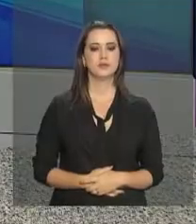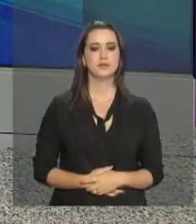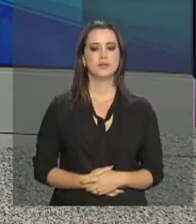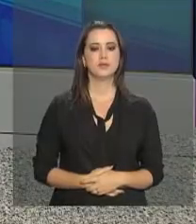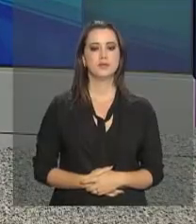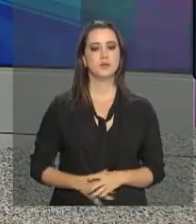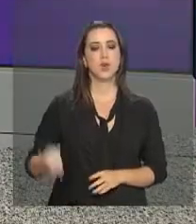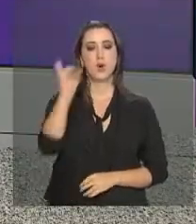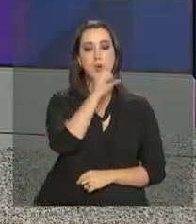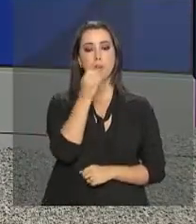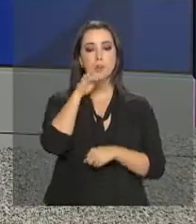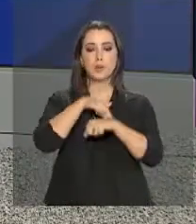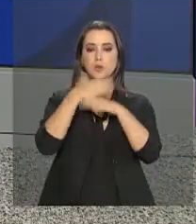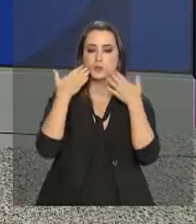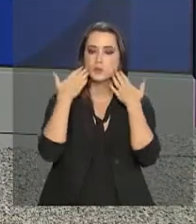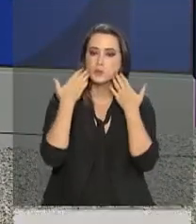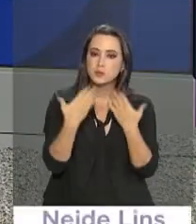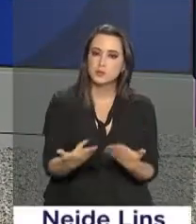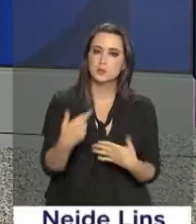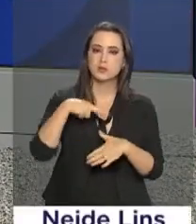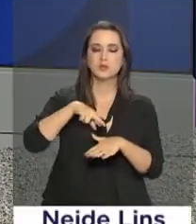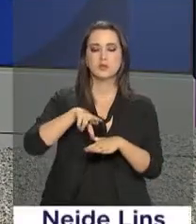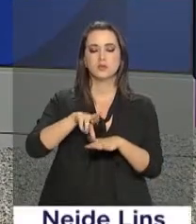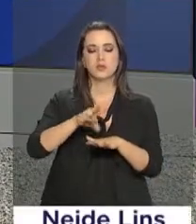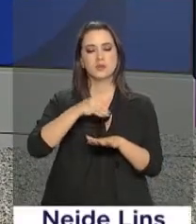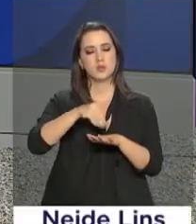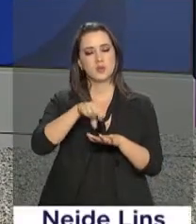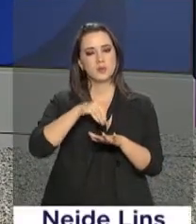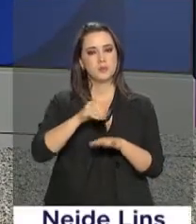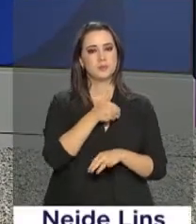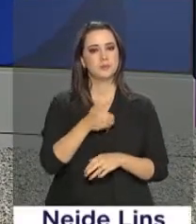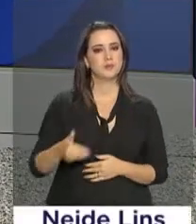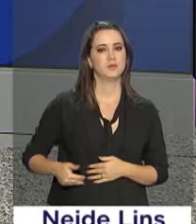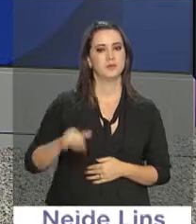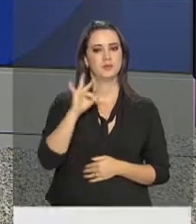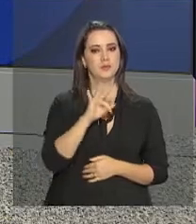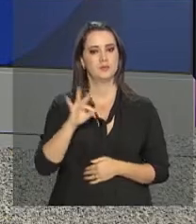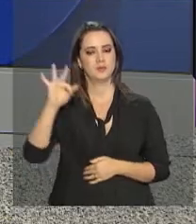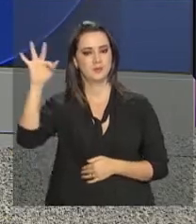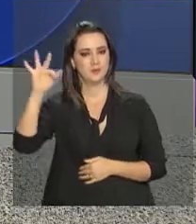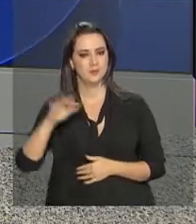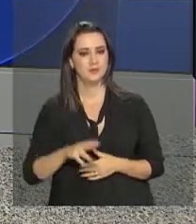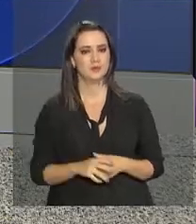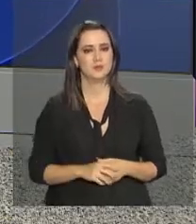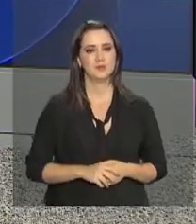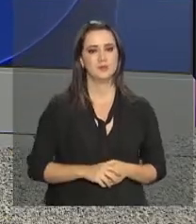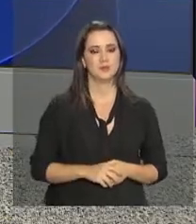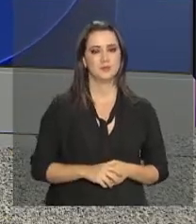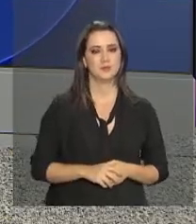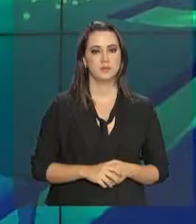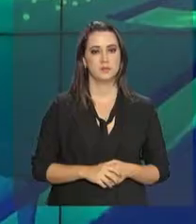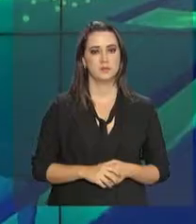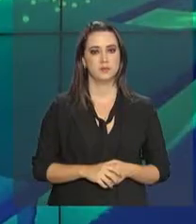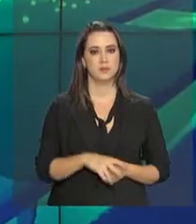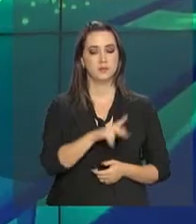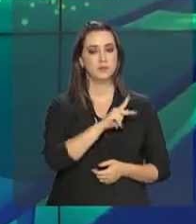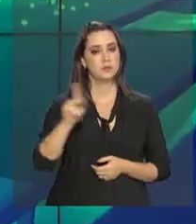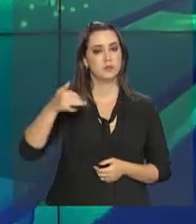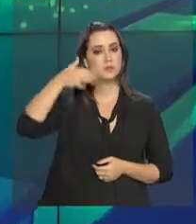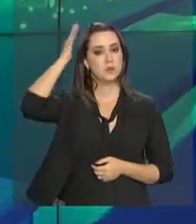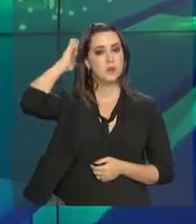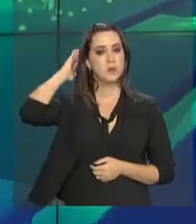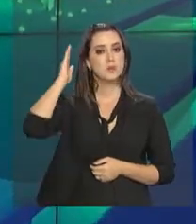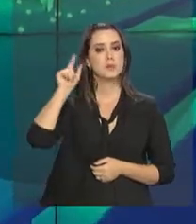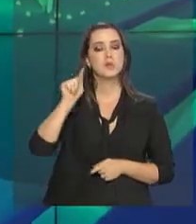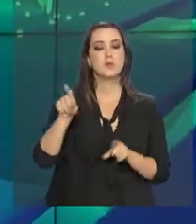Olá, boa noite. Acompanhe com a gente as notícias do Governo Federal aqui no Repórter NBR. O presidente